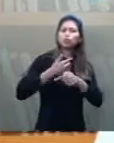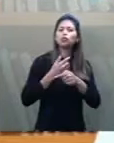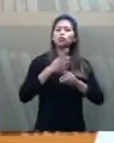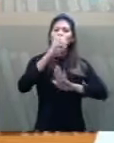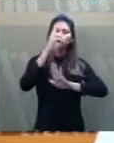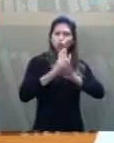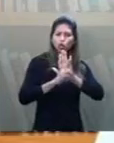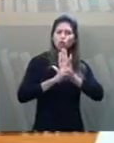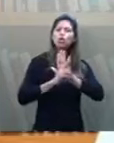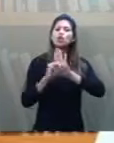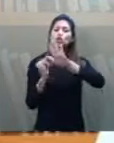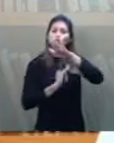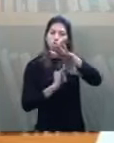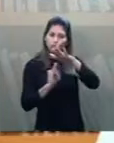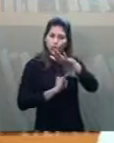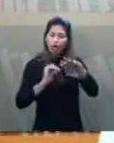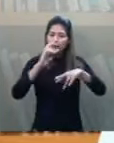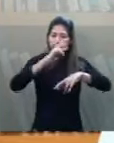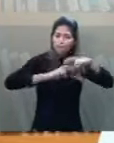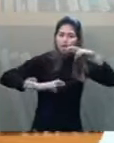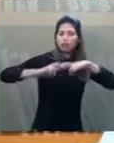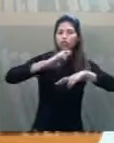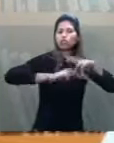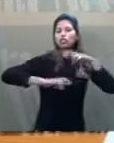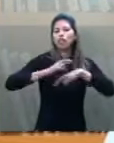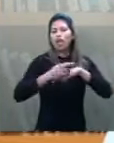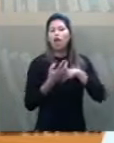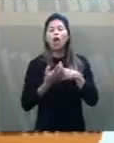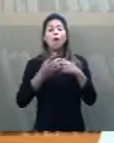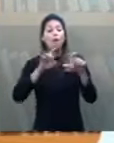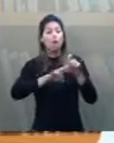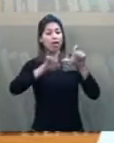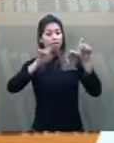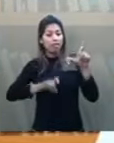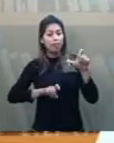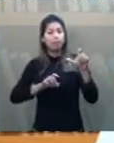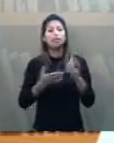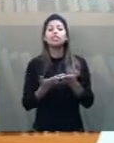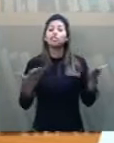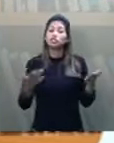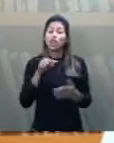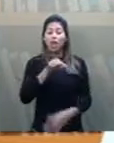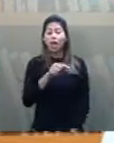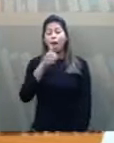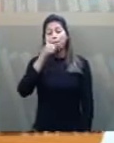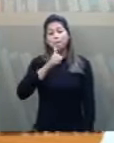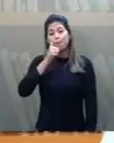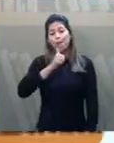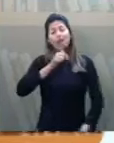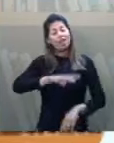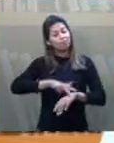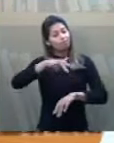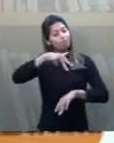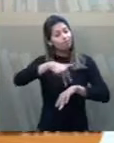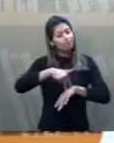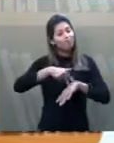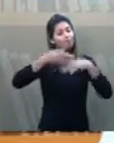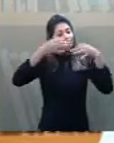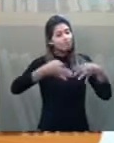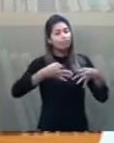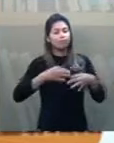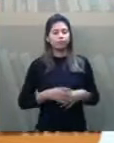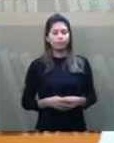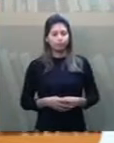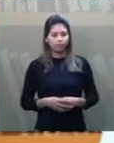fiscal independente. E as mulheres ocupando lugares que são delas. Presente, o PL 130,